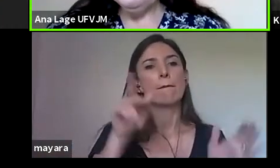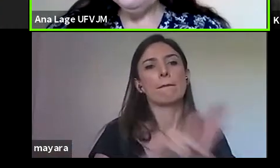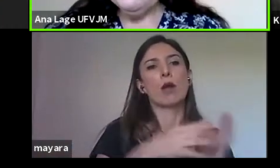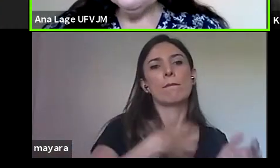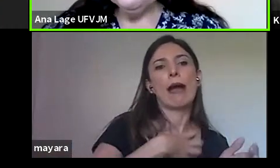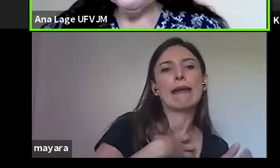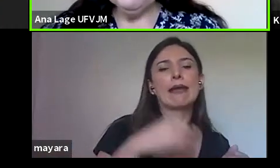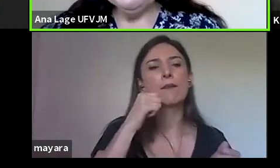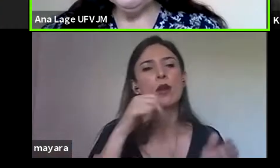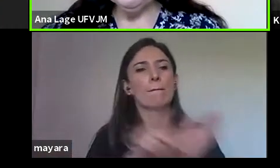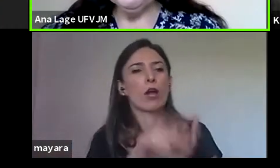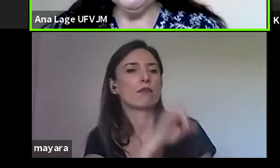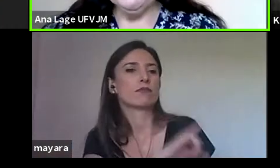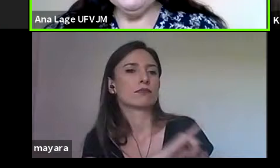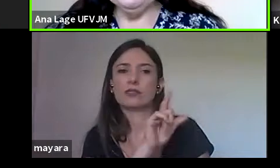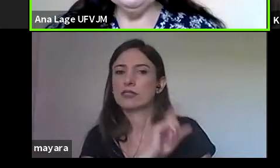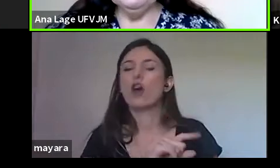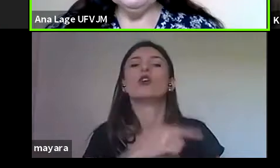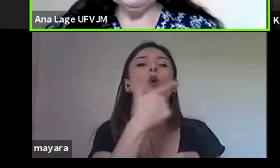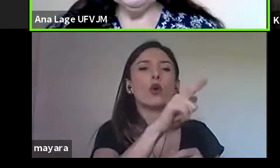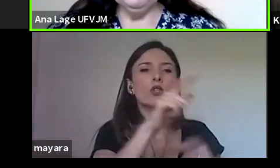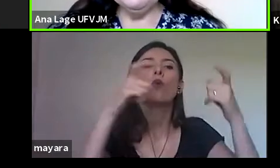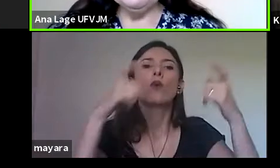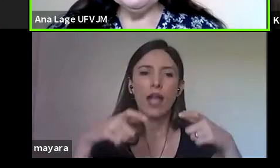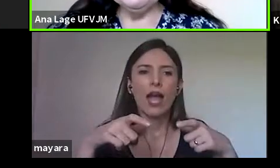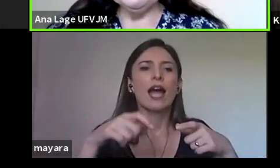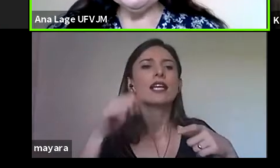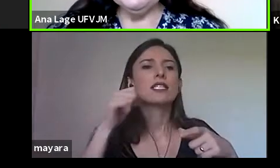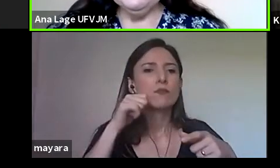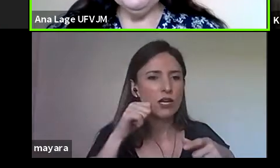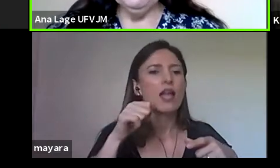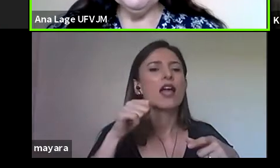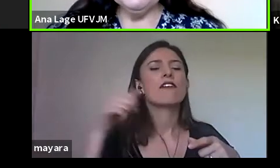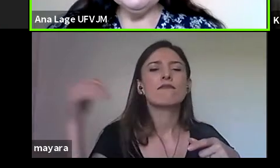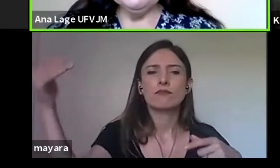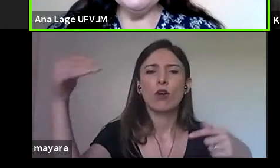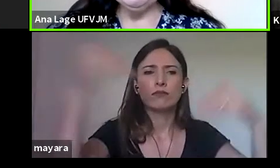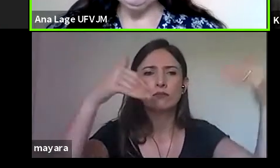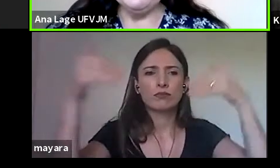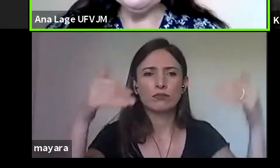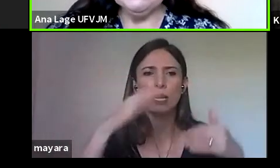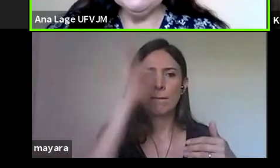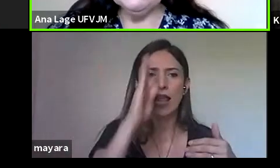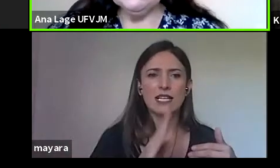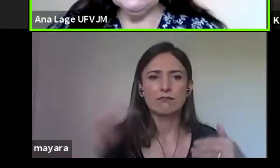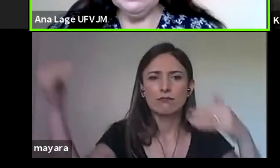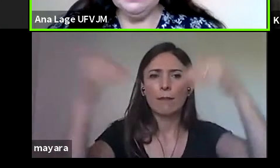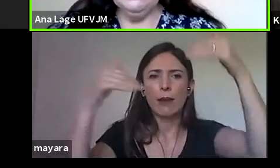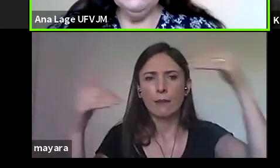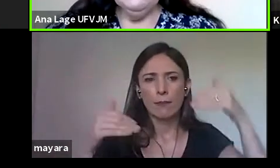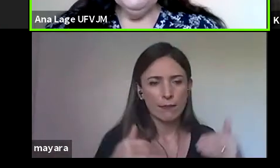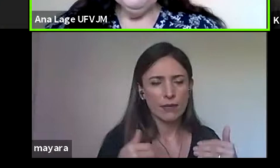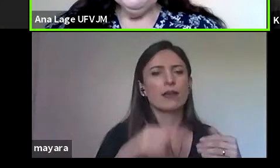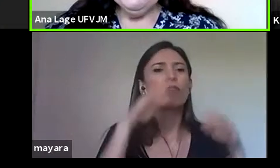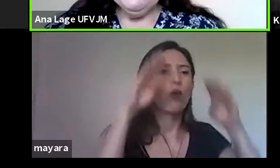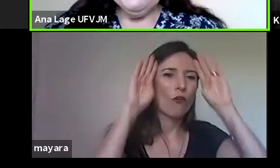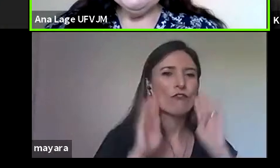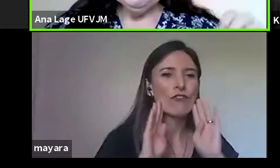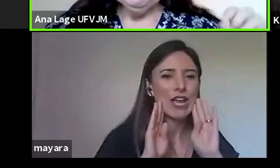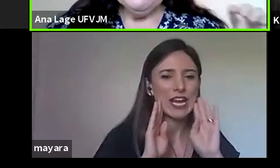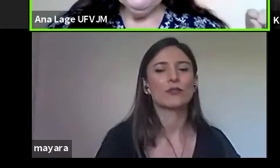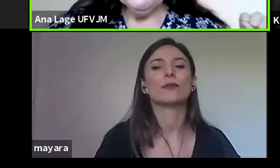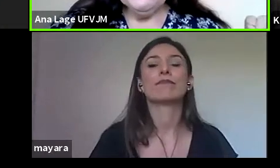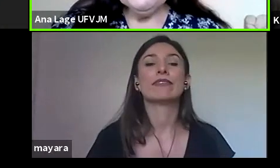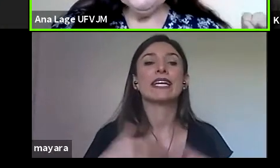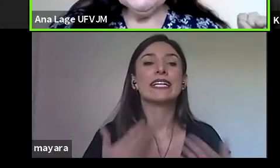Os recolhimentos, para eles funcionarem, eles são mais, vamos dizer assim, mais fáceis. por quê?